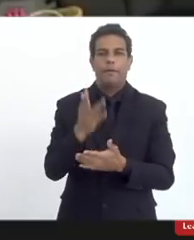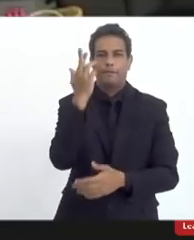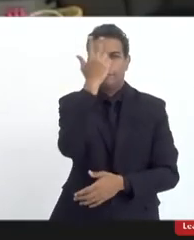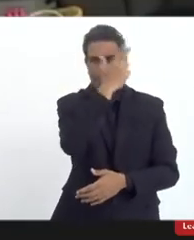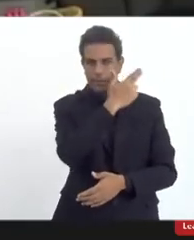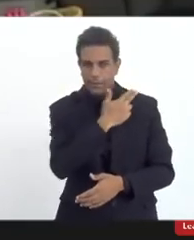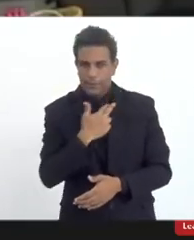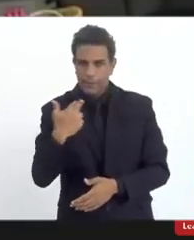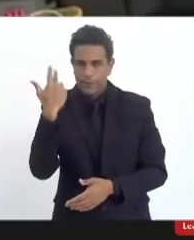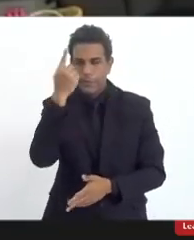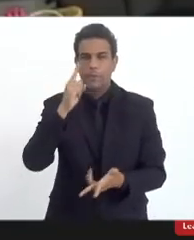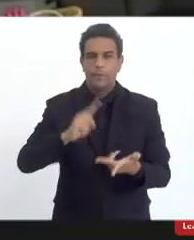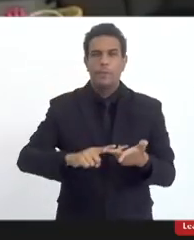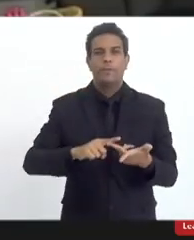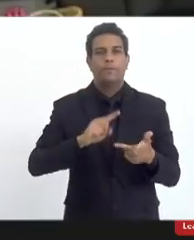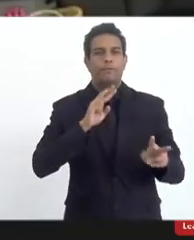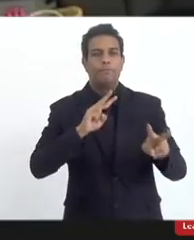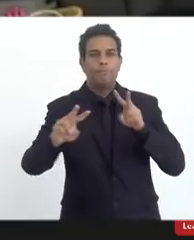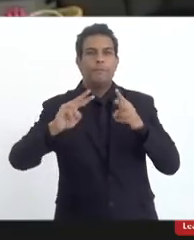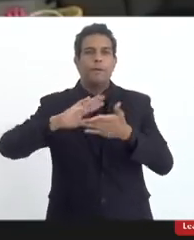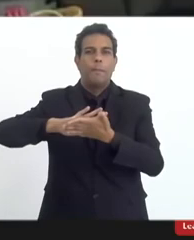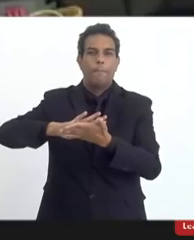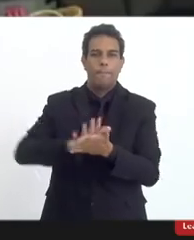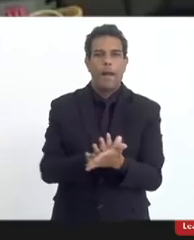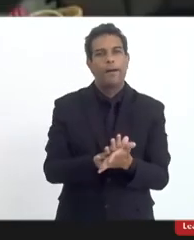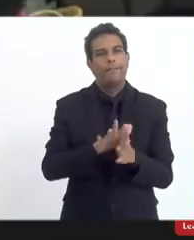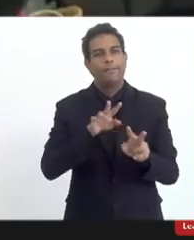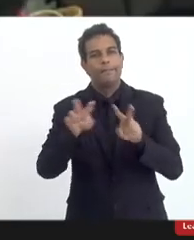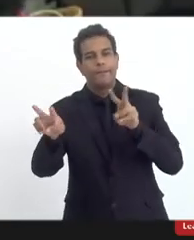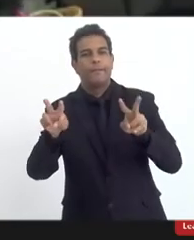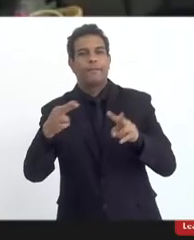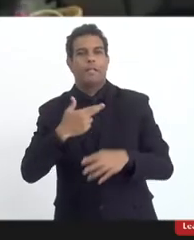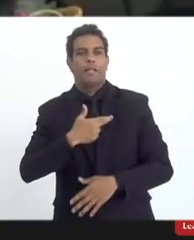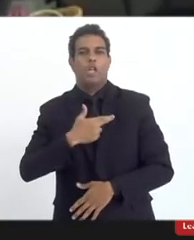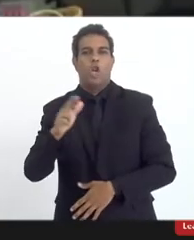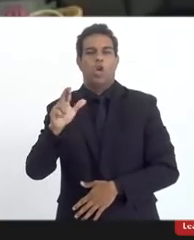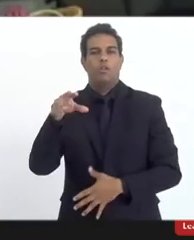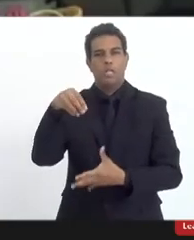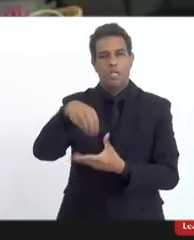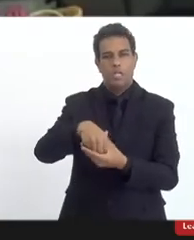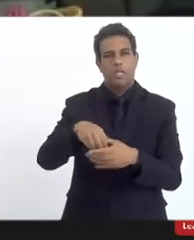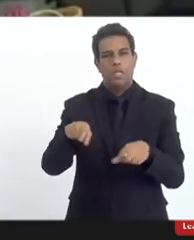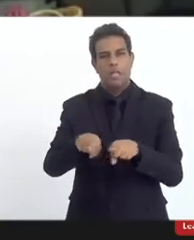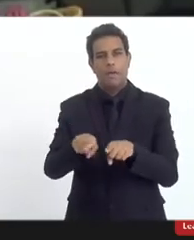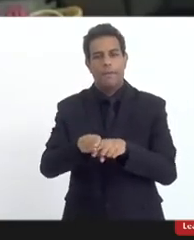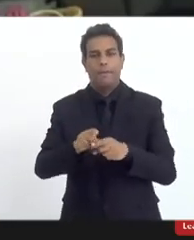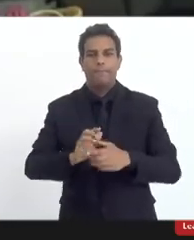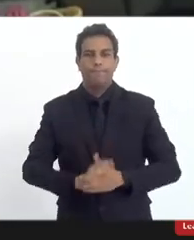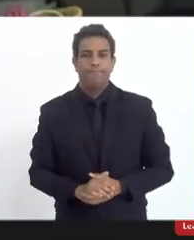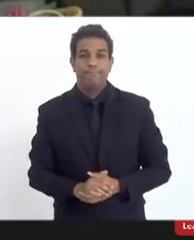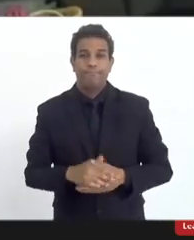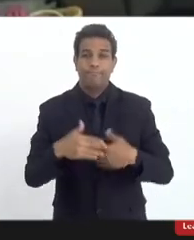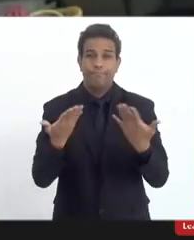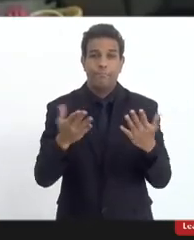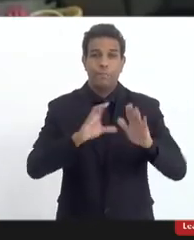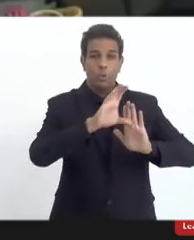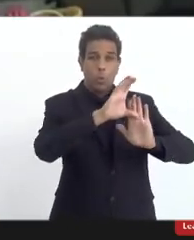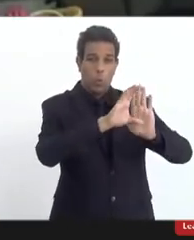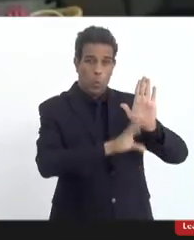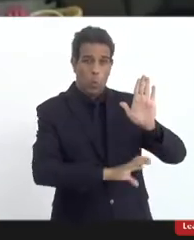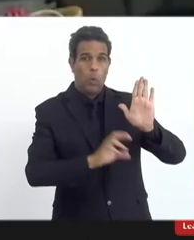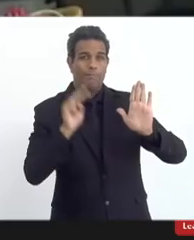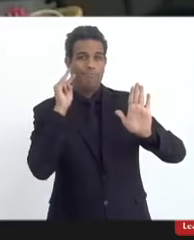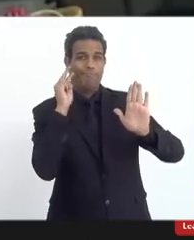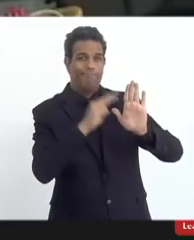preconceito de gênero o preconceito religioso inclusive o currículo ele é bem